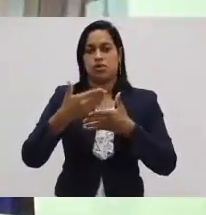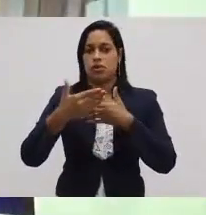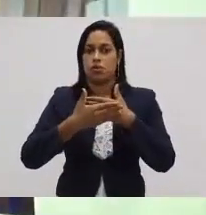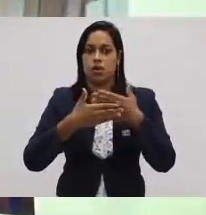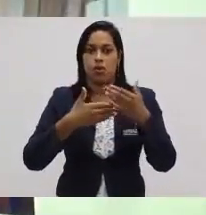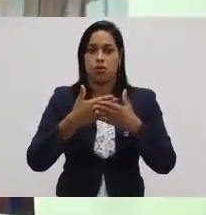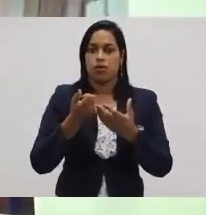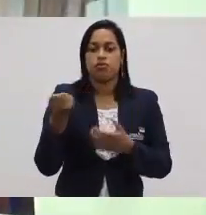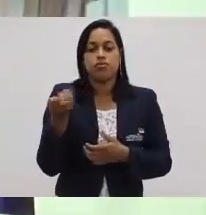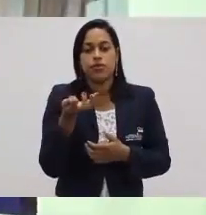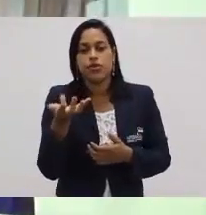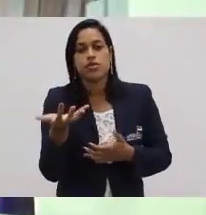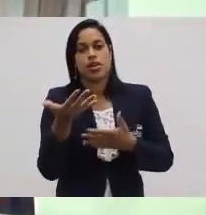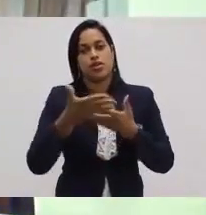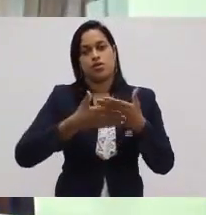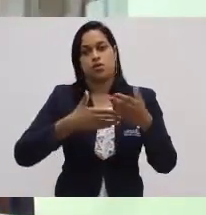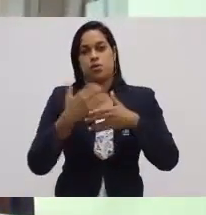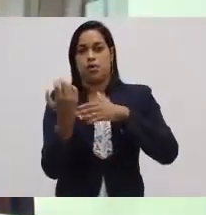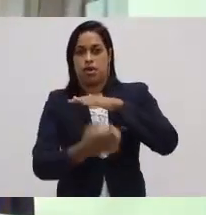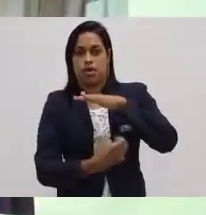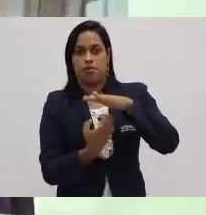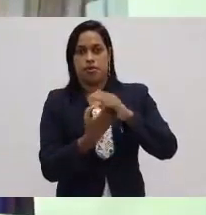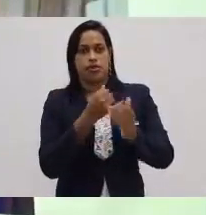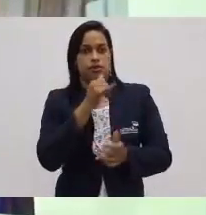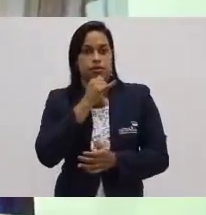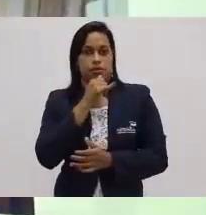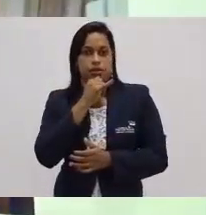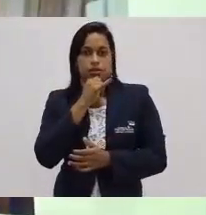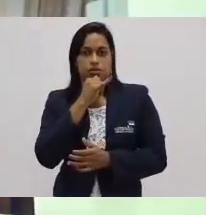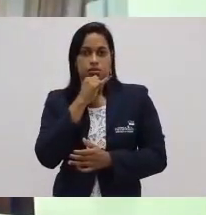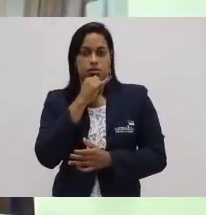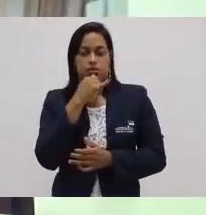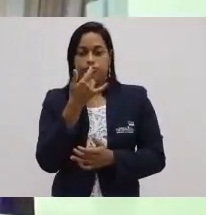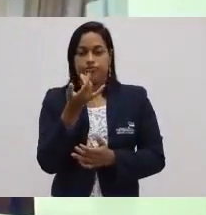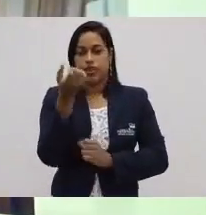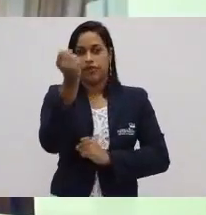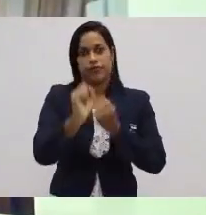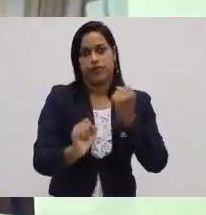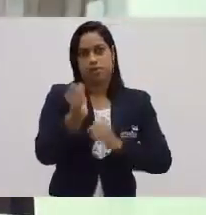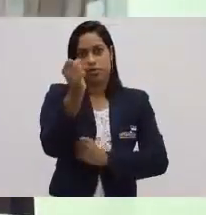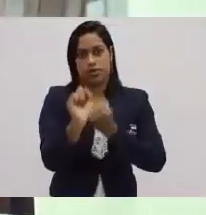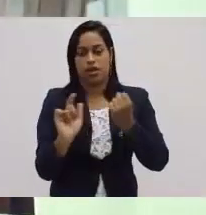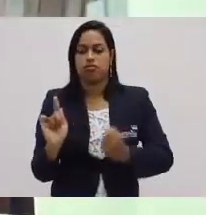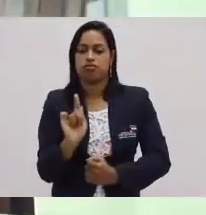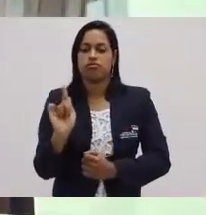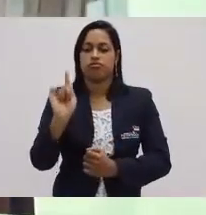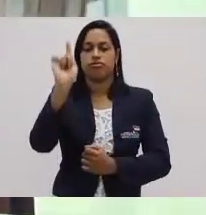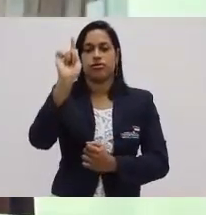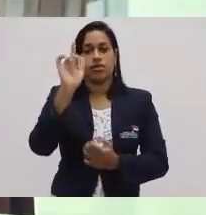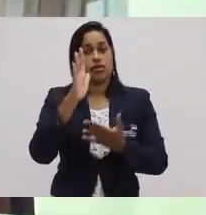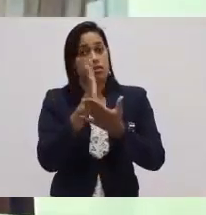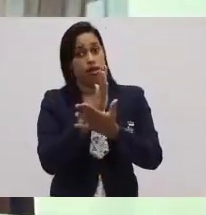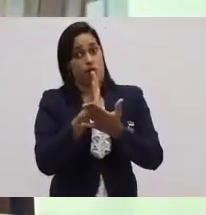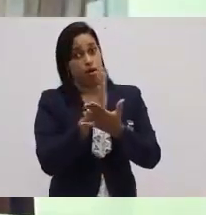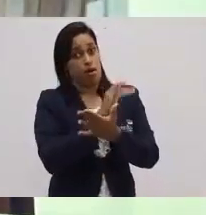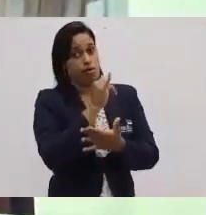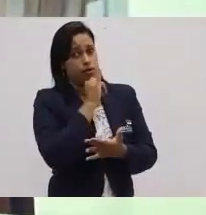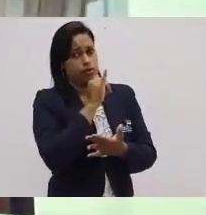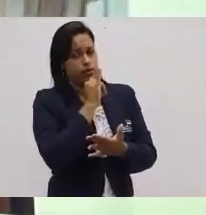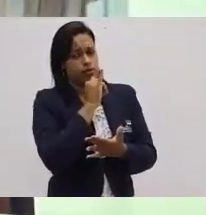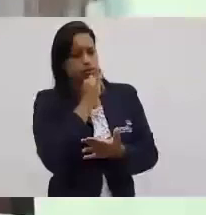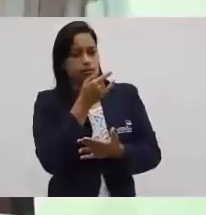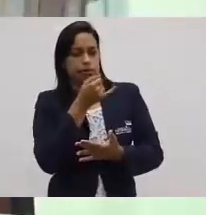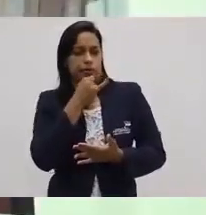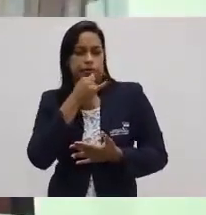processo, para qualquer empresa. Por exemplo, uma fábrica de refrigerante. As entradas, alguns exemplos de entradas seriam